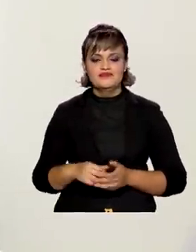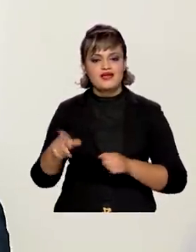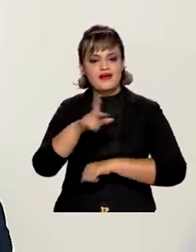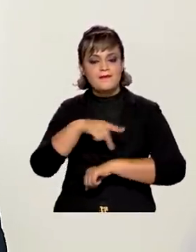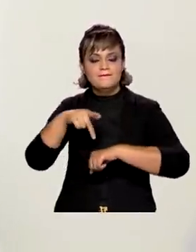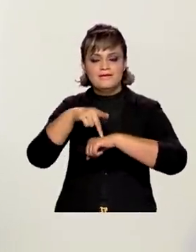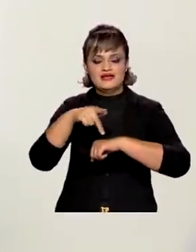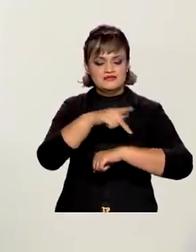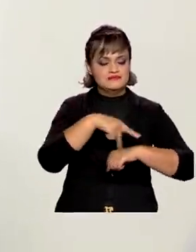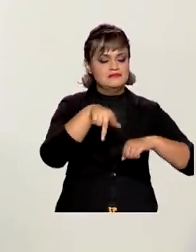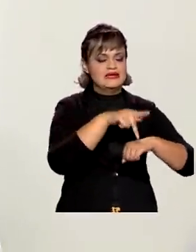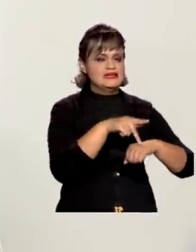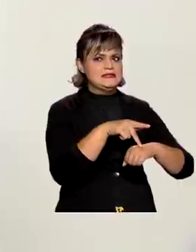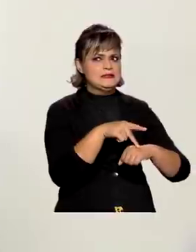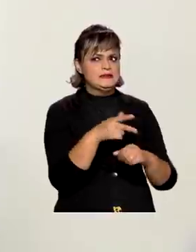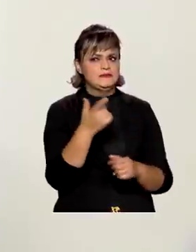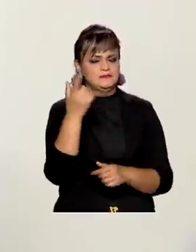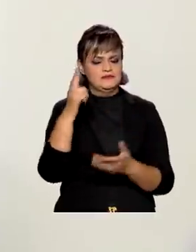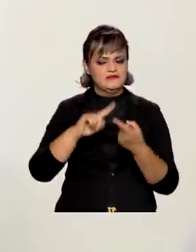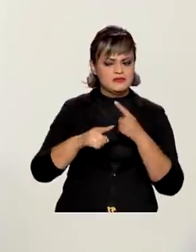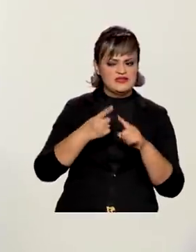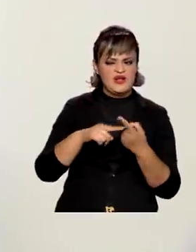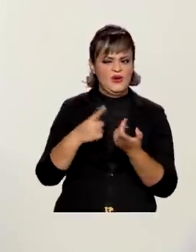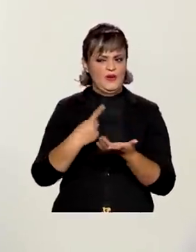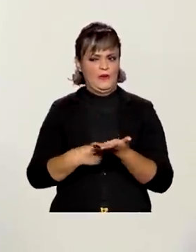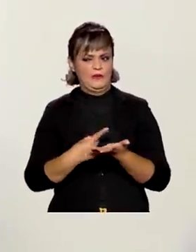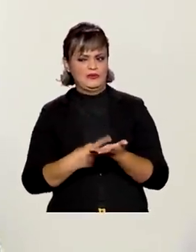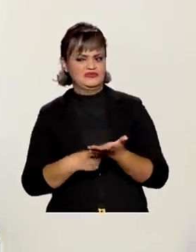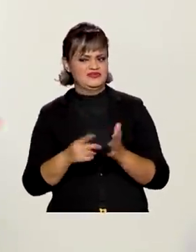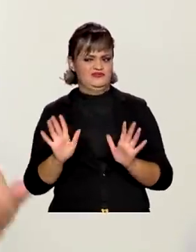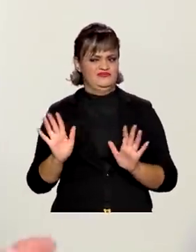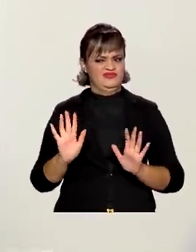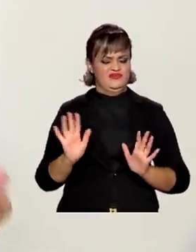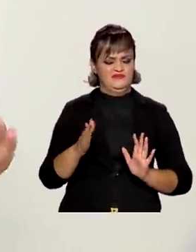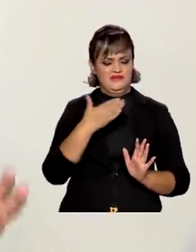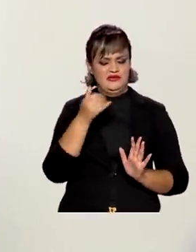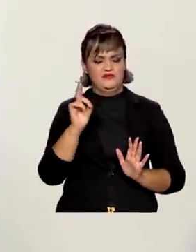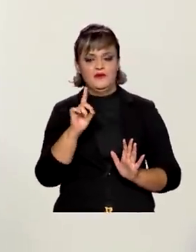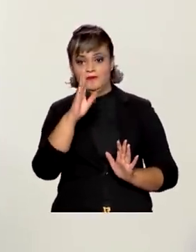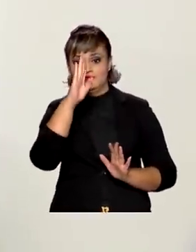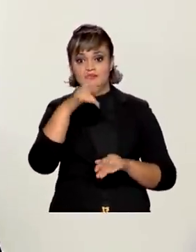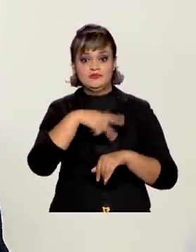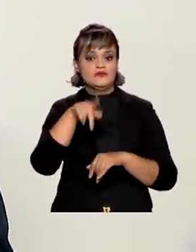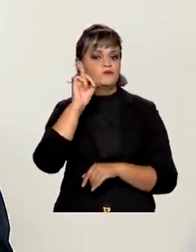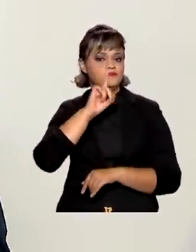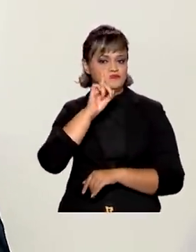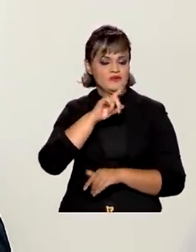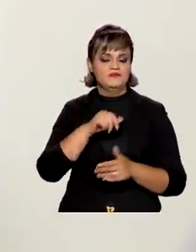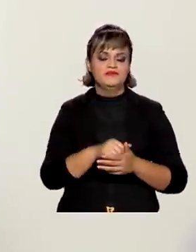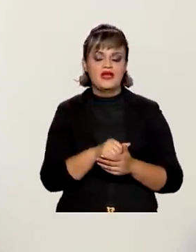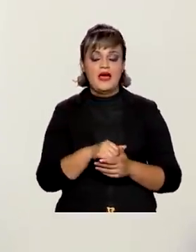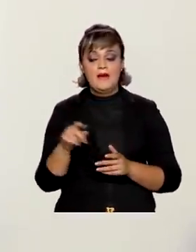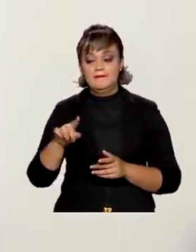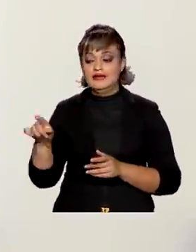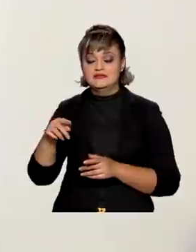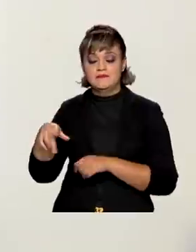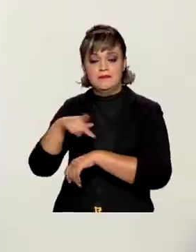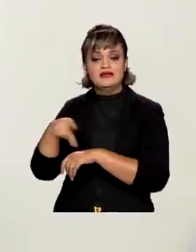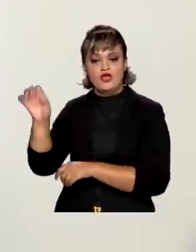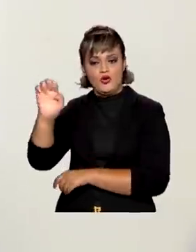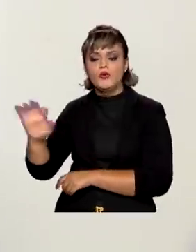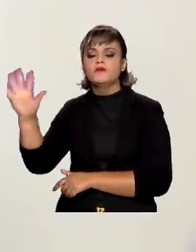desenvolvidos queriam evitar qualquer tipo de compromisso de redução, especialmente os Estados Unidos, enquanto que os países europeus